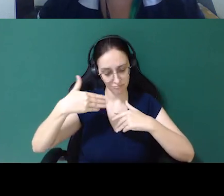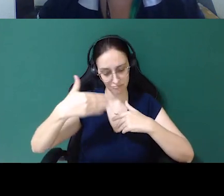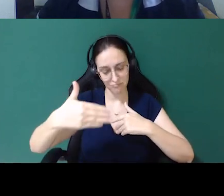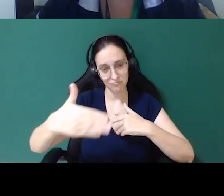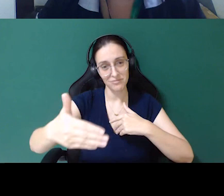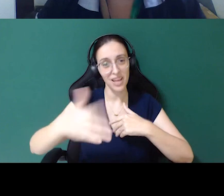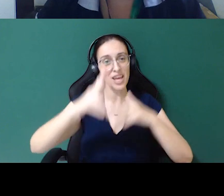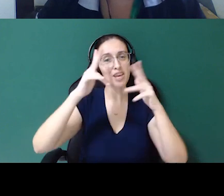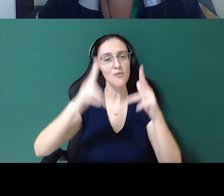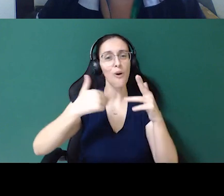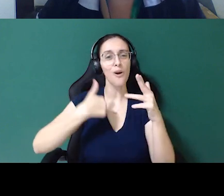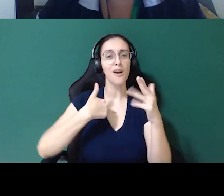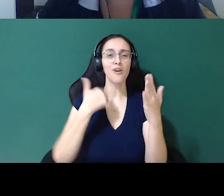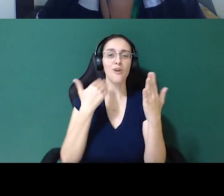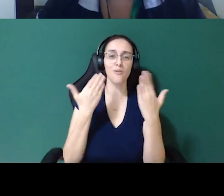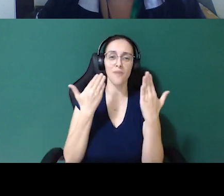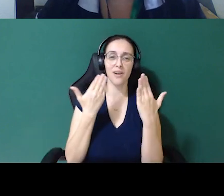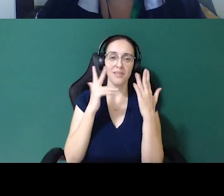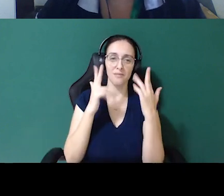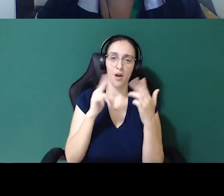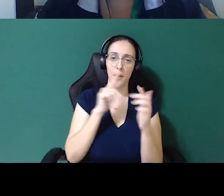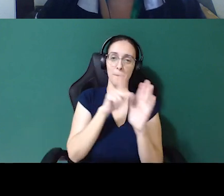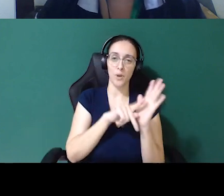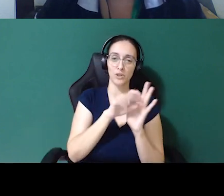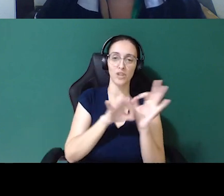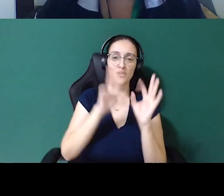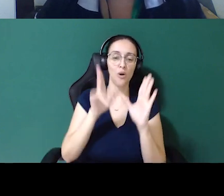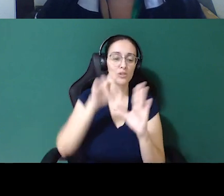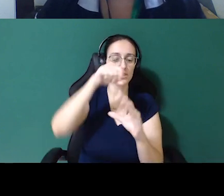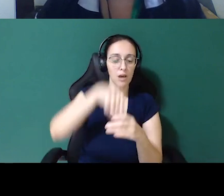uma semente do projeto que eu participei, tentando